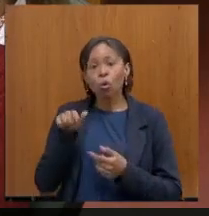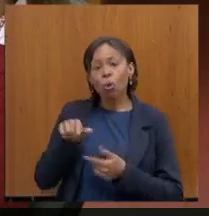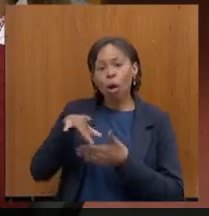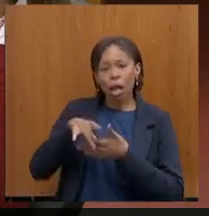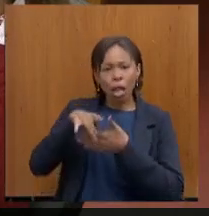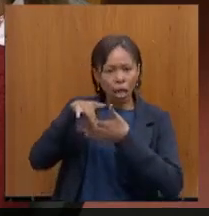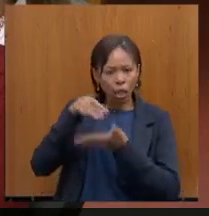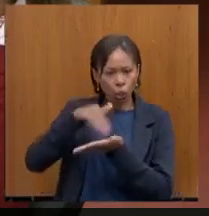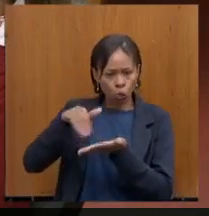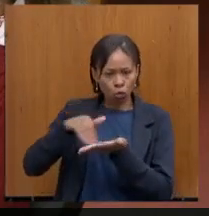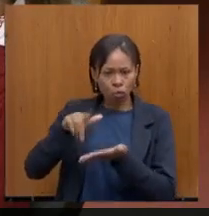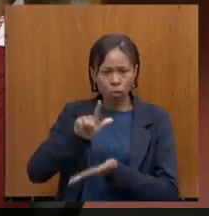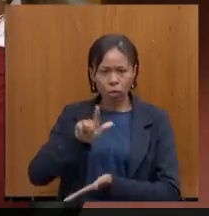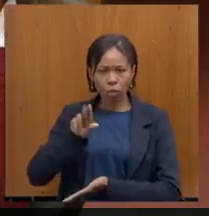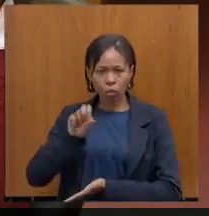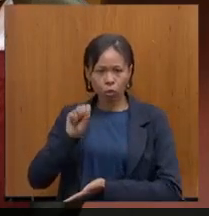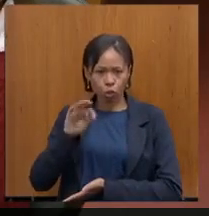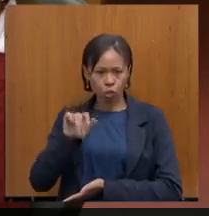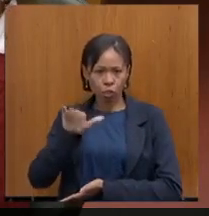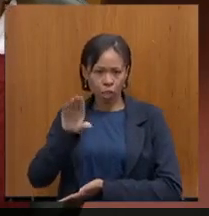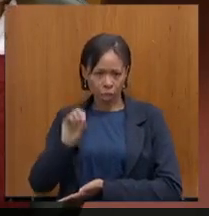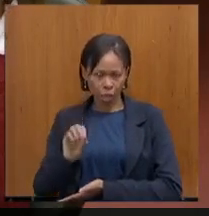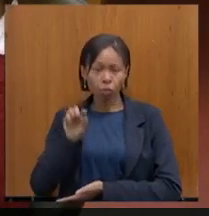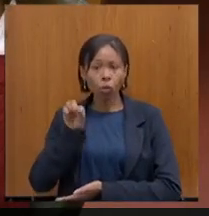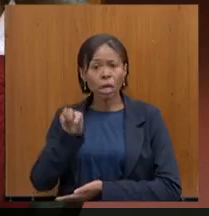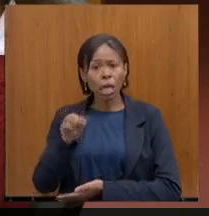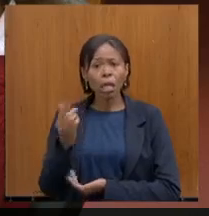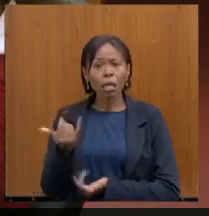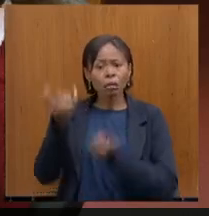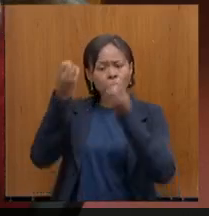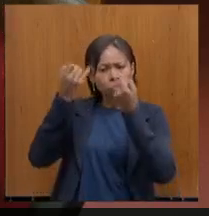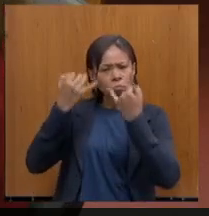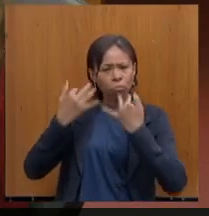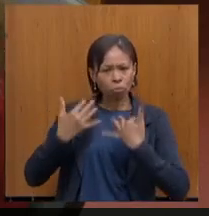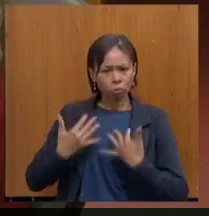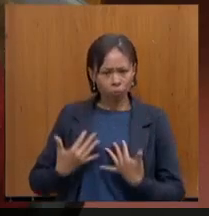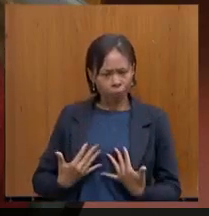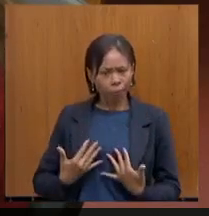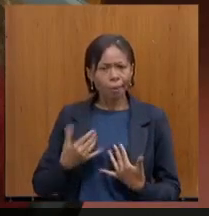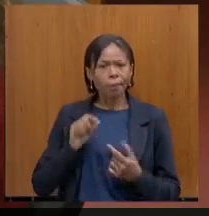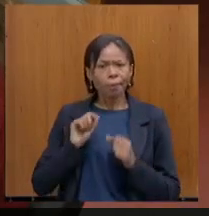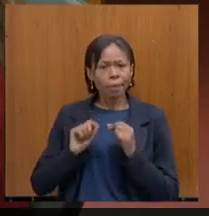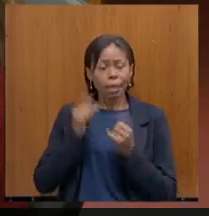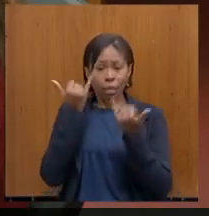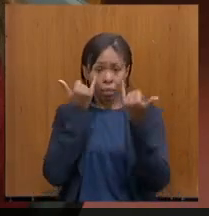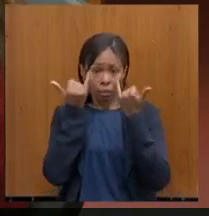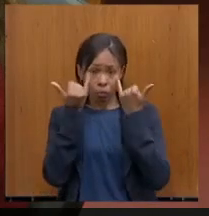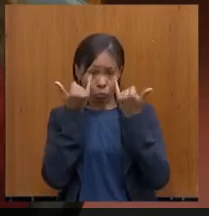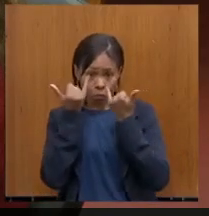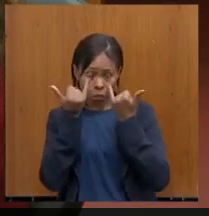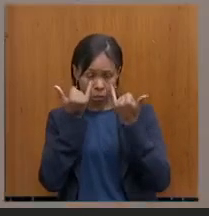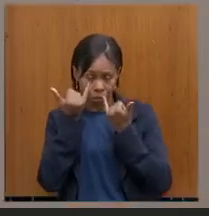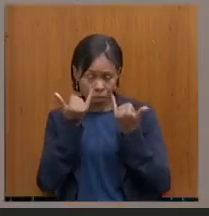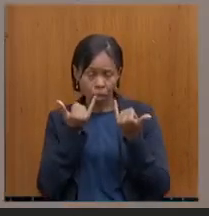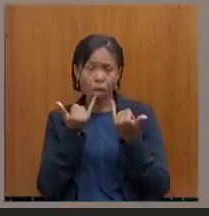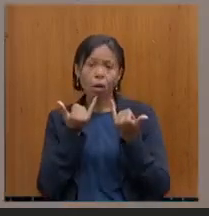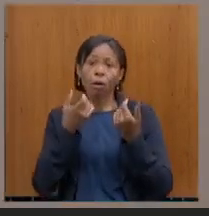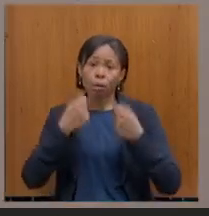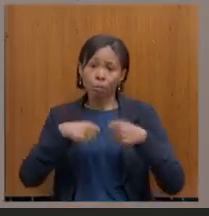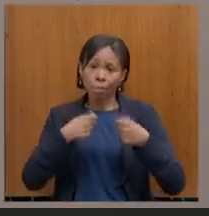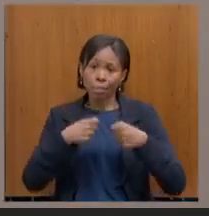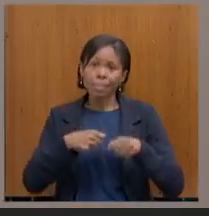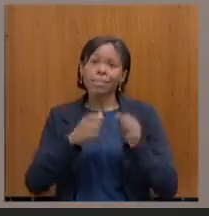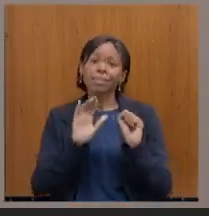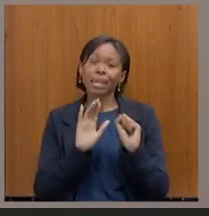Gustavo Aladares, me apresentou algumas justificativas e esta informação é uma informação que deve se manter sob